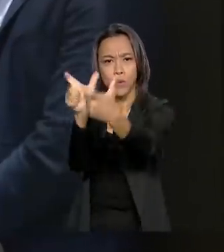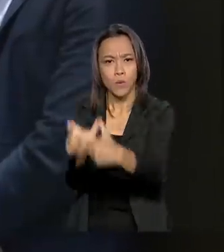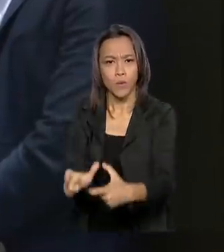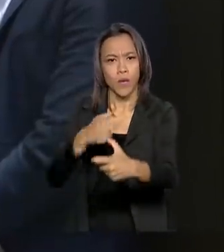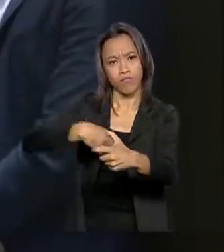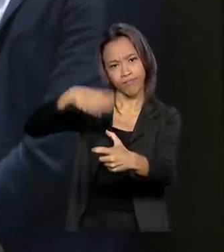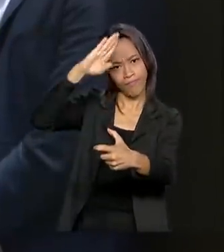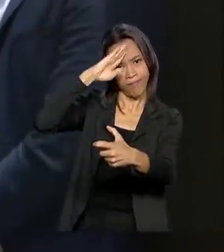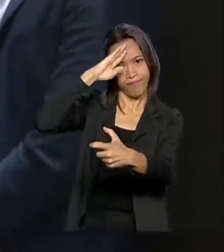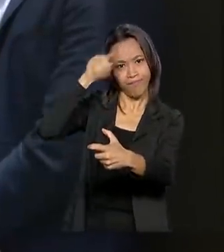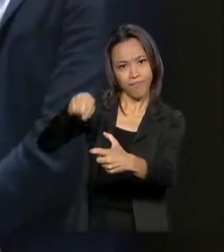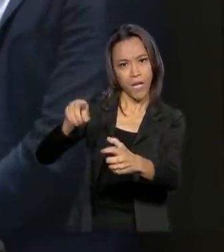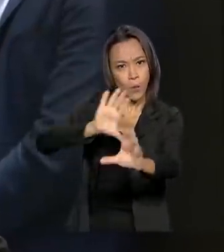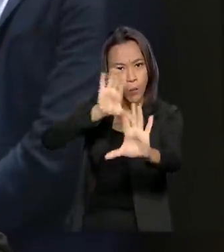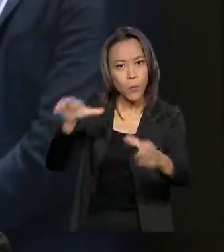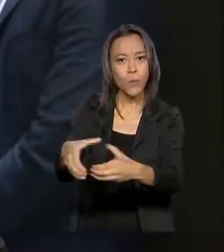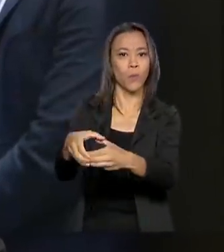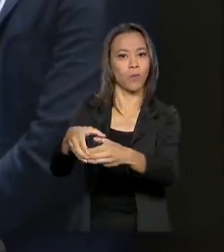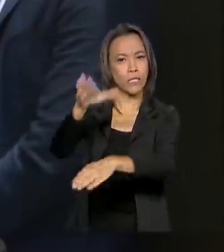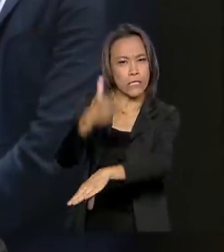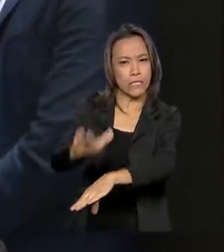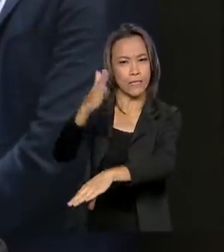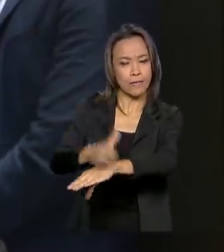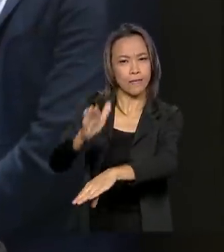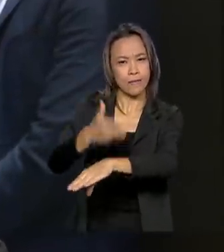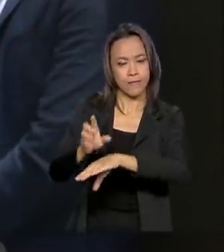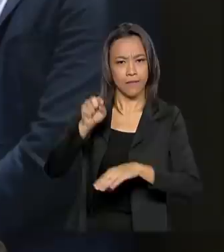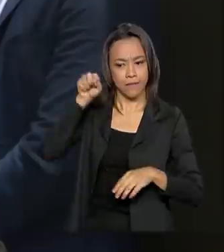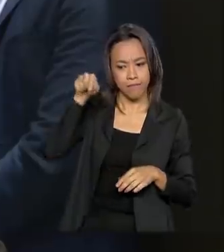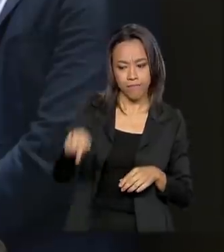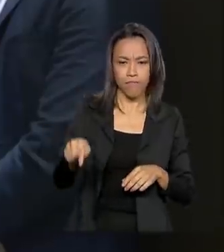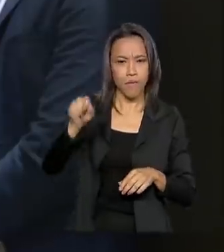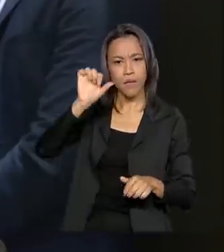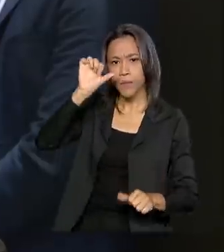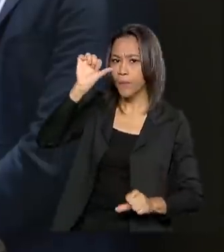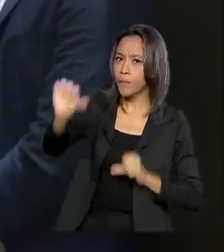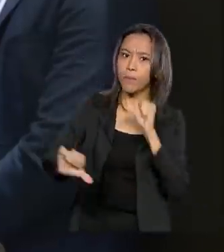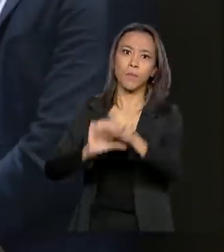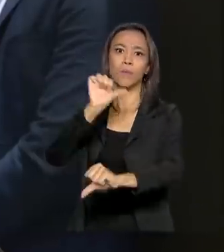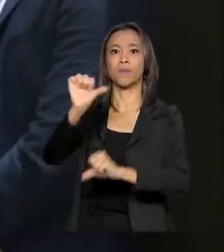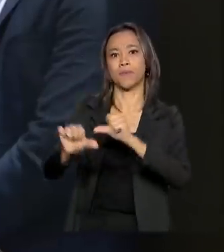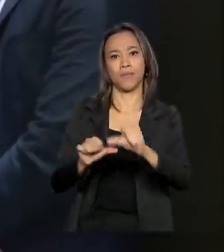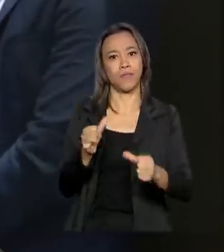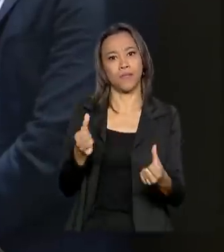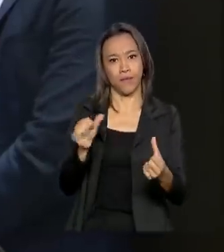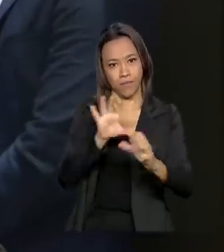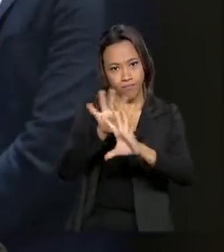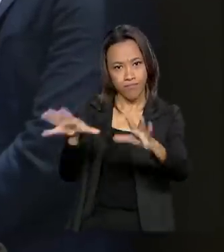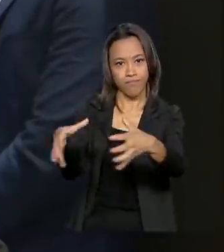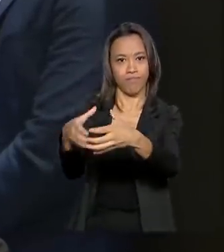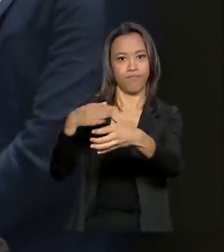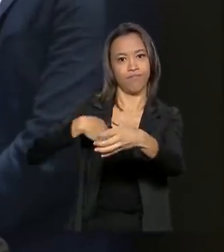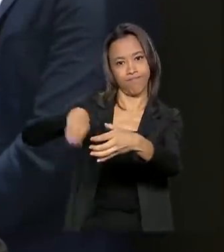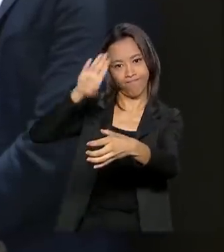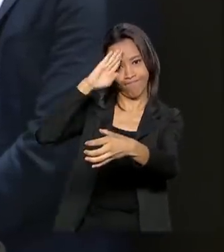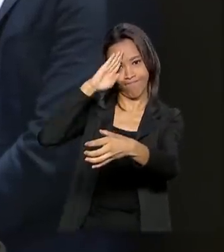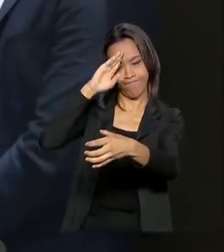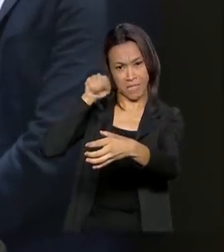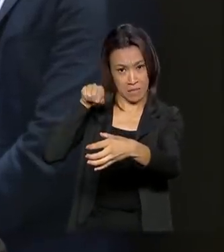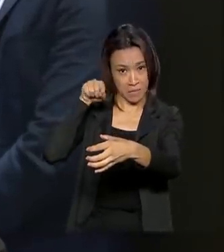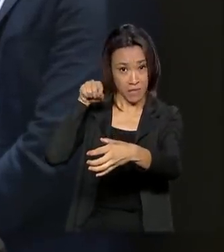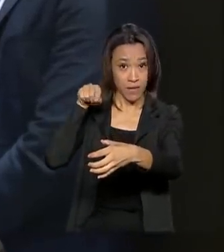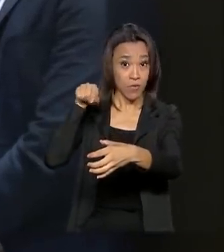esse Comando de Artilharia dentro do processo de transformação do nosso Exército, que não para